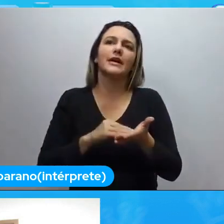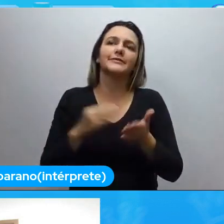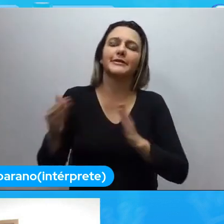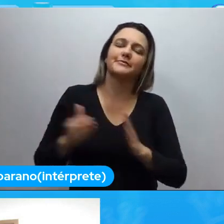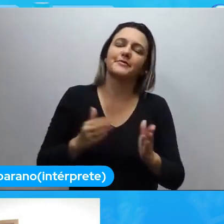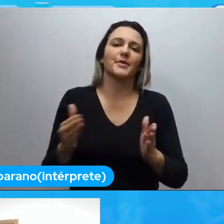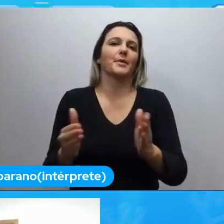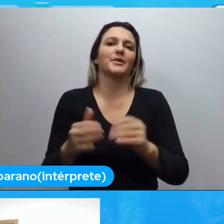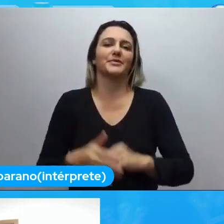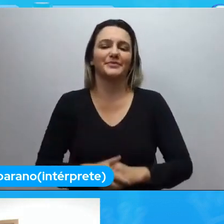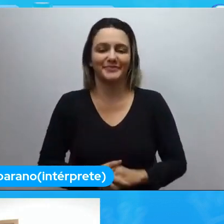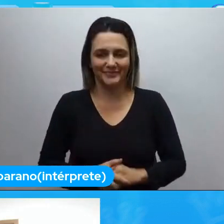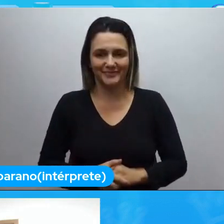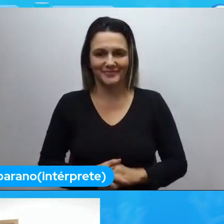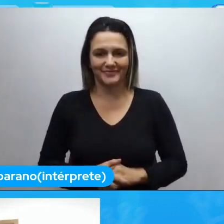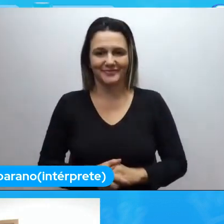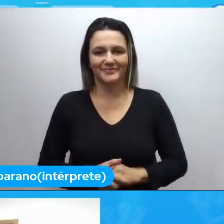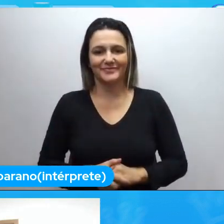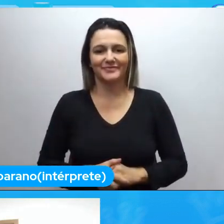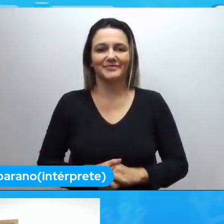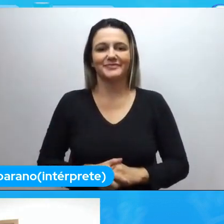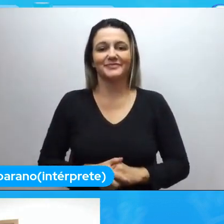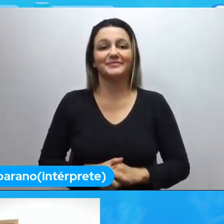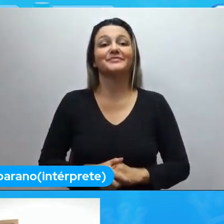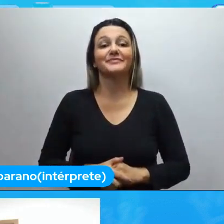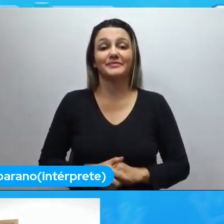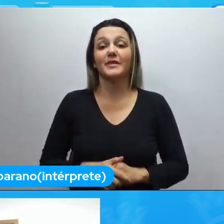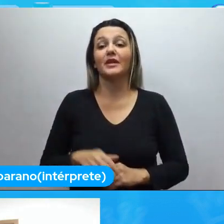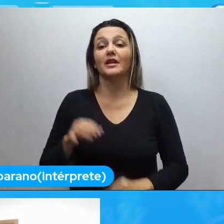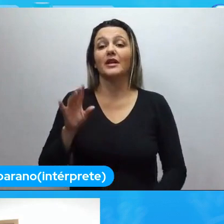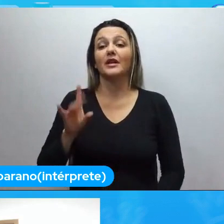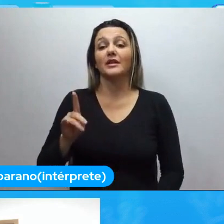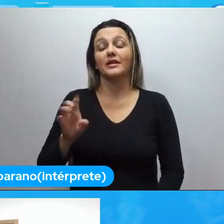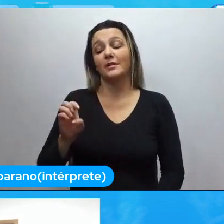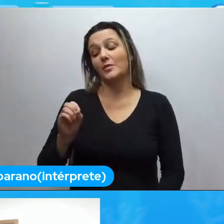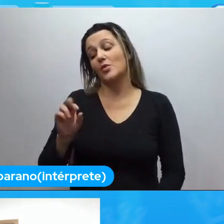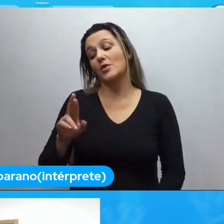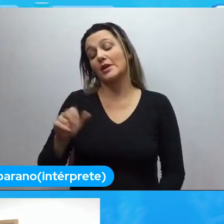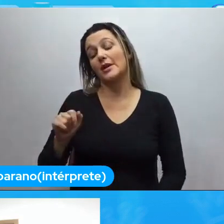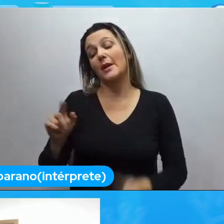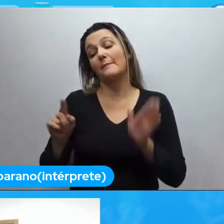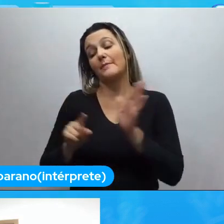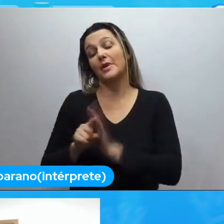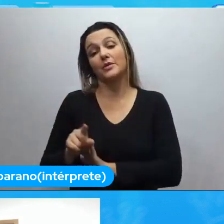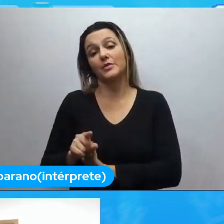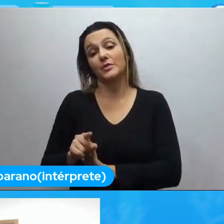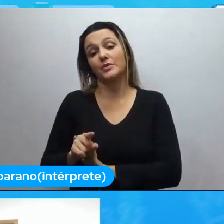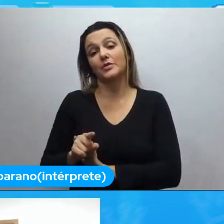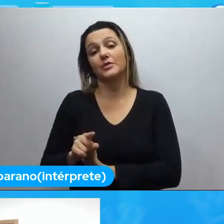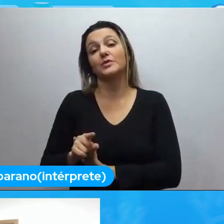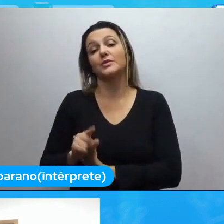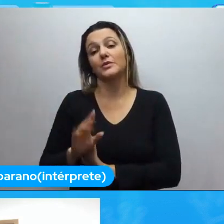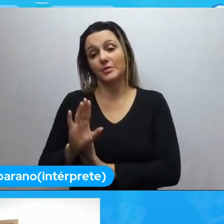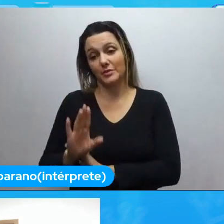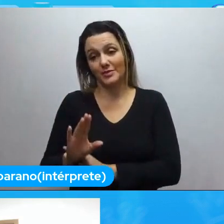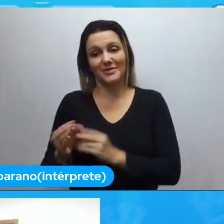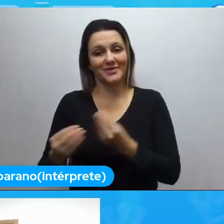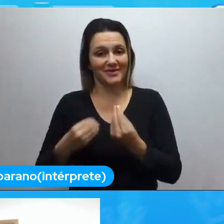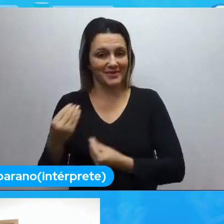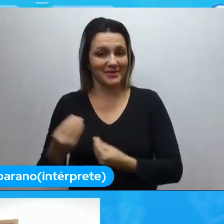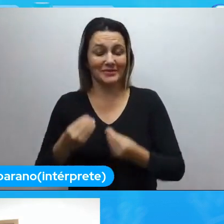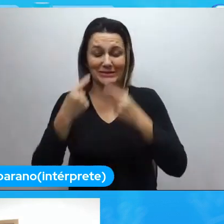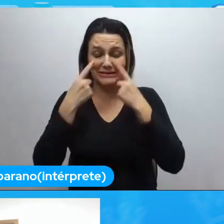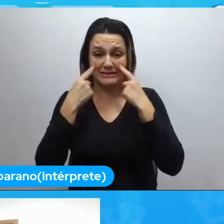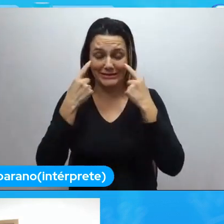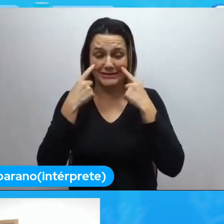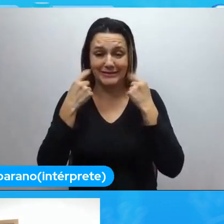caminhar. Débora, Débora se perguntou. Primeiro, parabéns por me deixar desidratada. Você percebeu